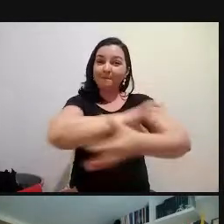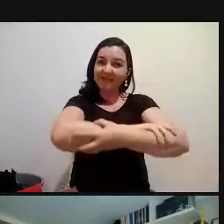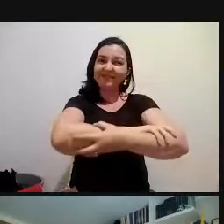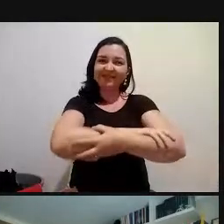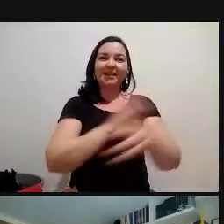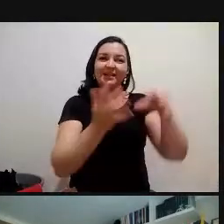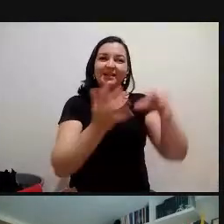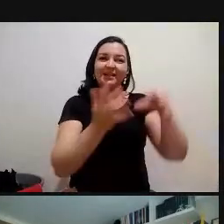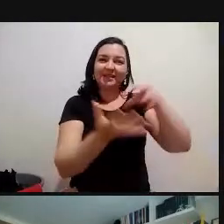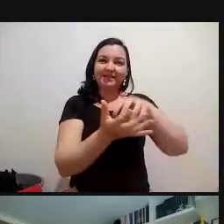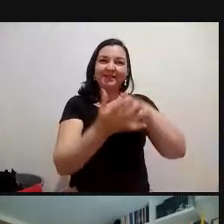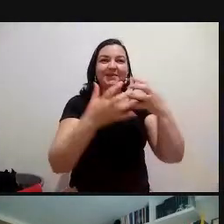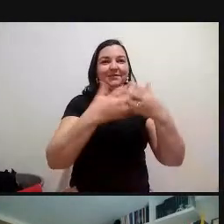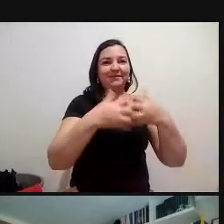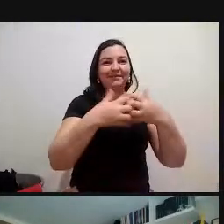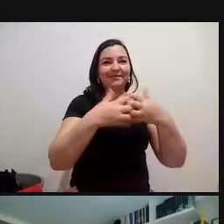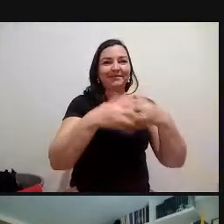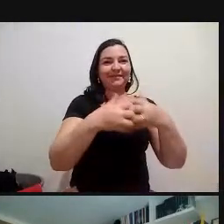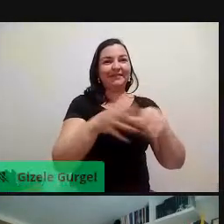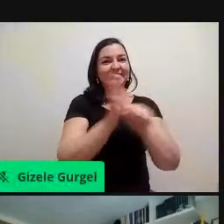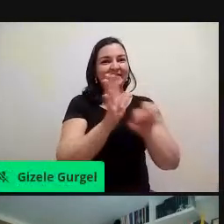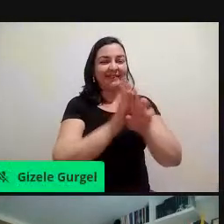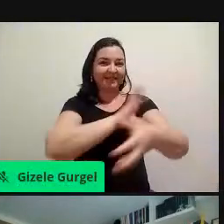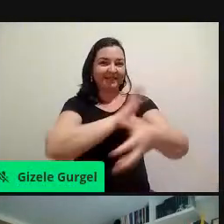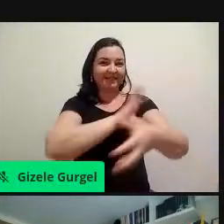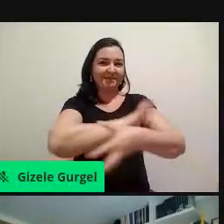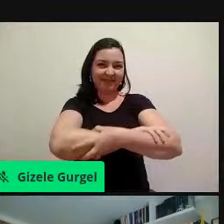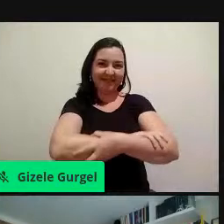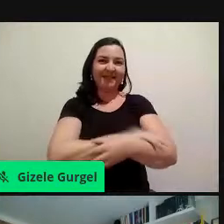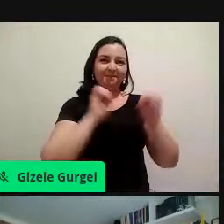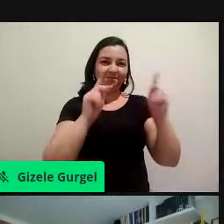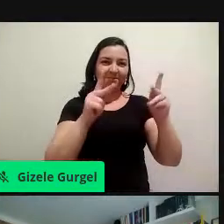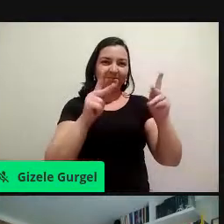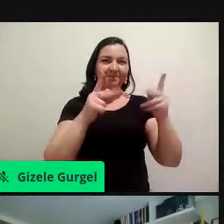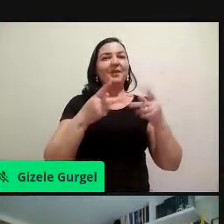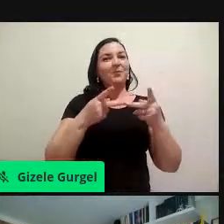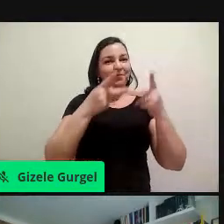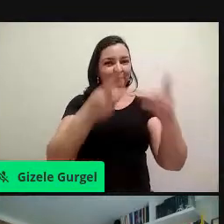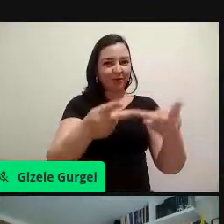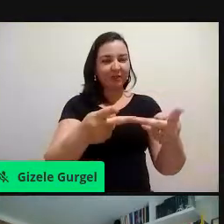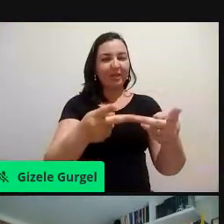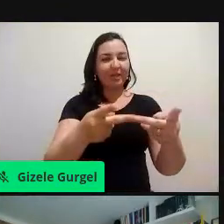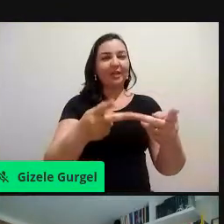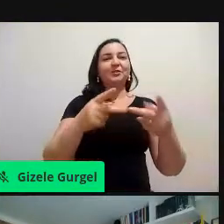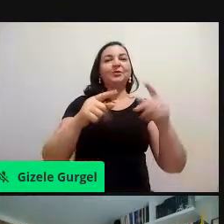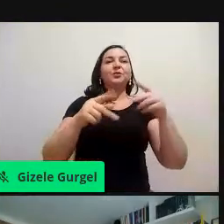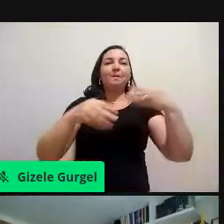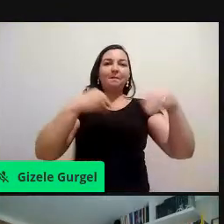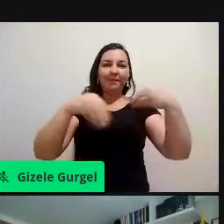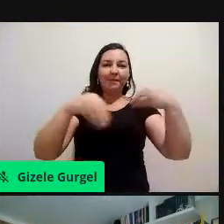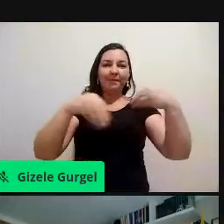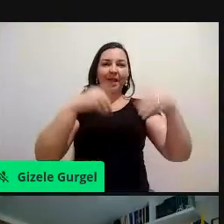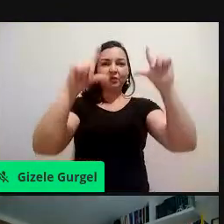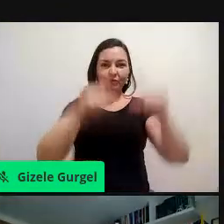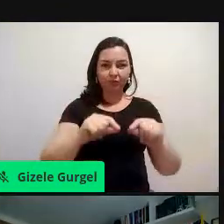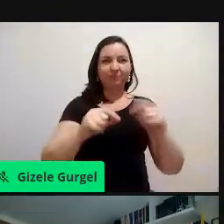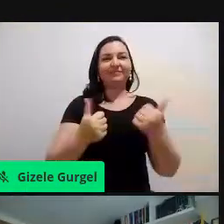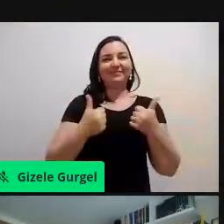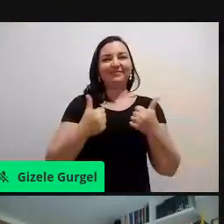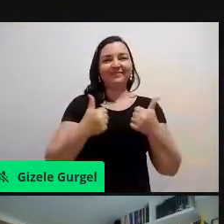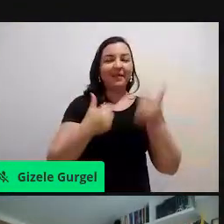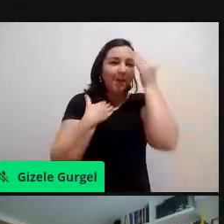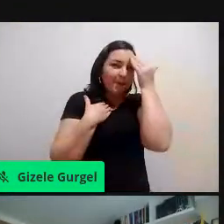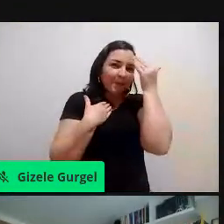com você, tá bom? Ali junto com o projeto Maricê Plástico, Reduz a Plástico, né? Nós agradecemos,